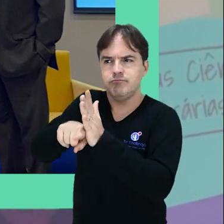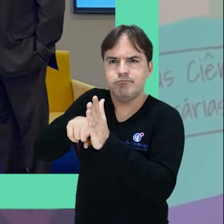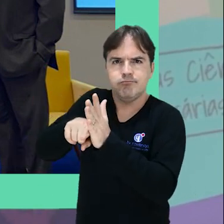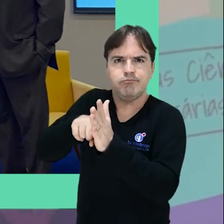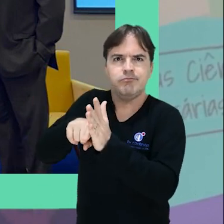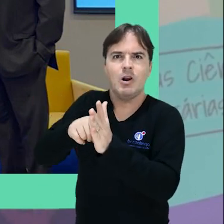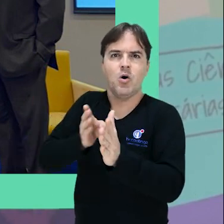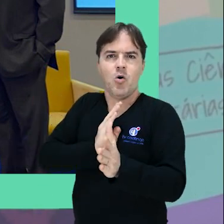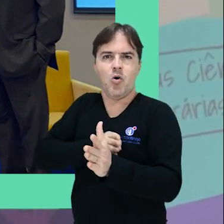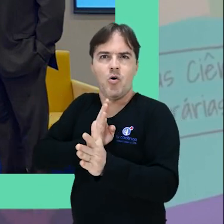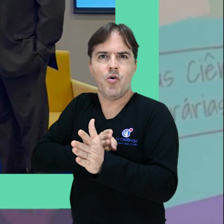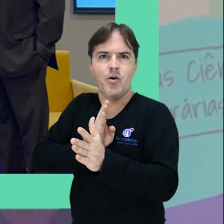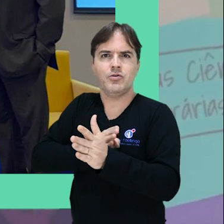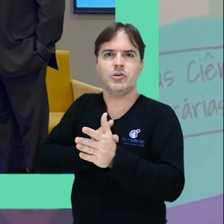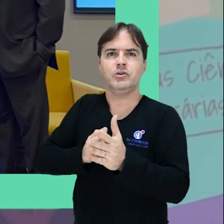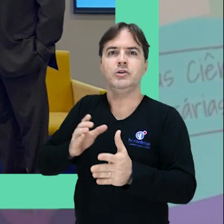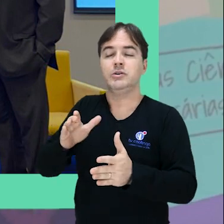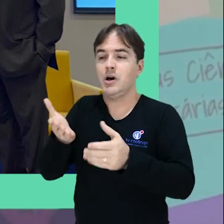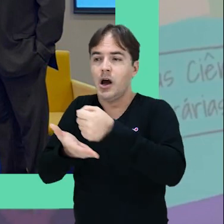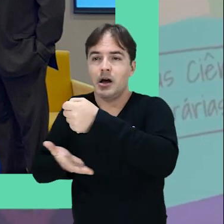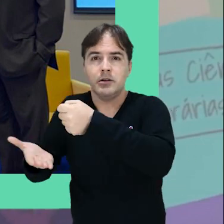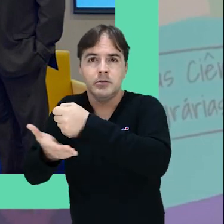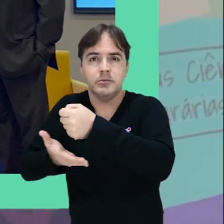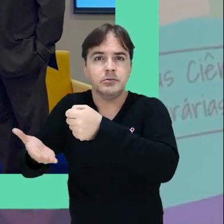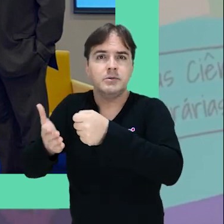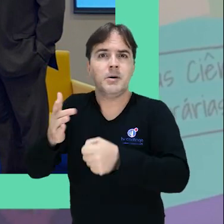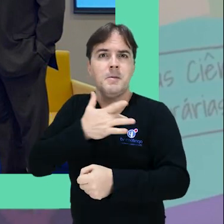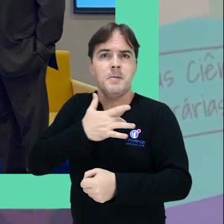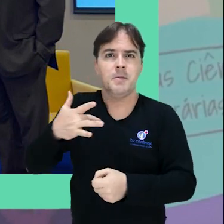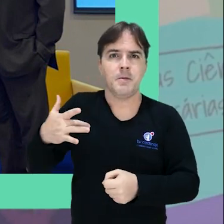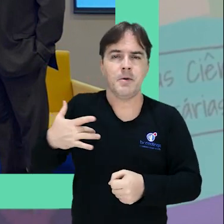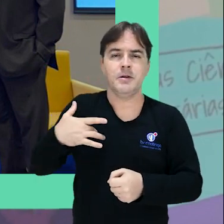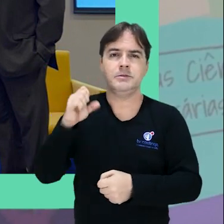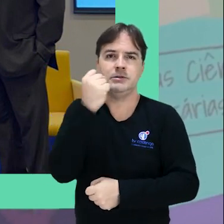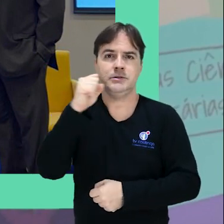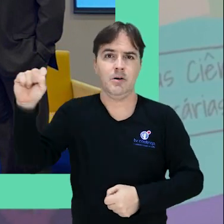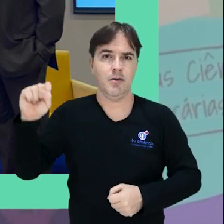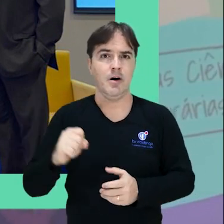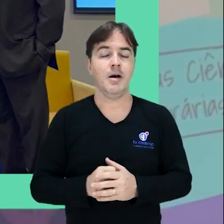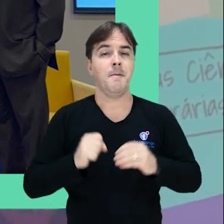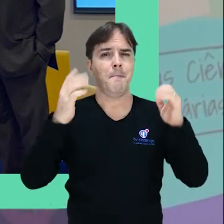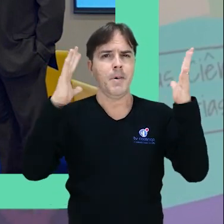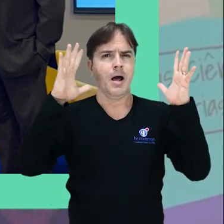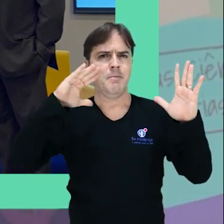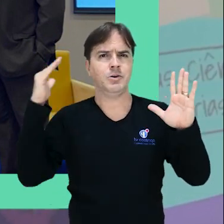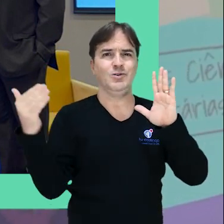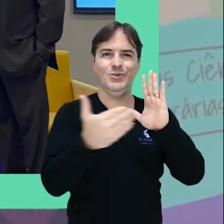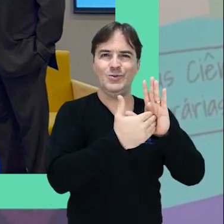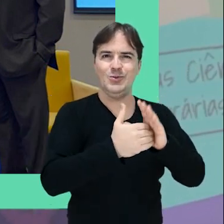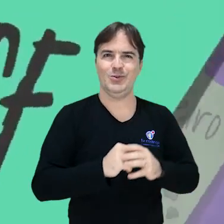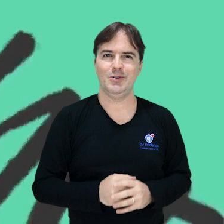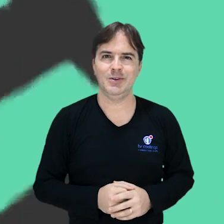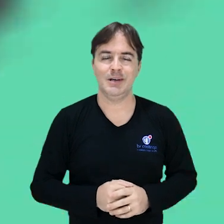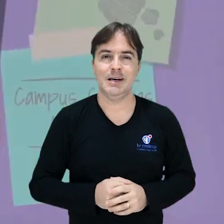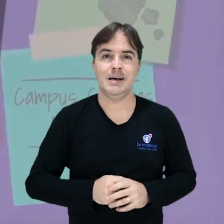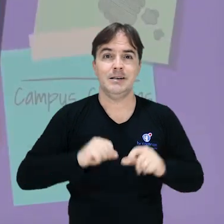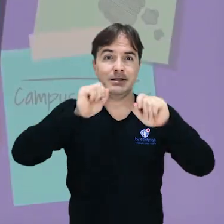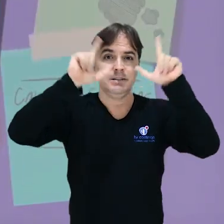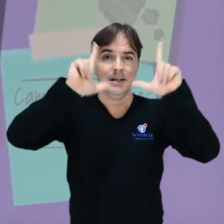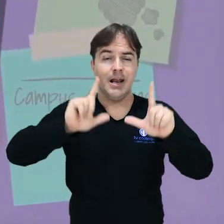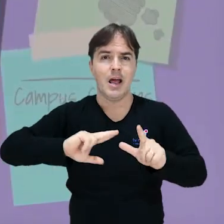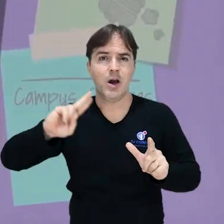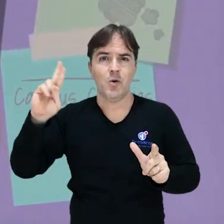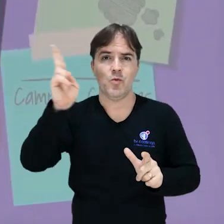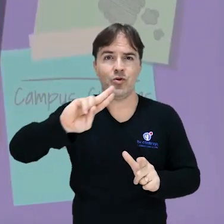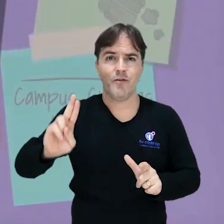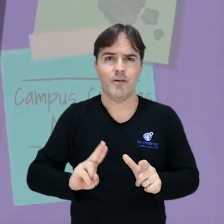hipertensão arterial na atenção básica de saúde em Salgueiro. Parabéns a todos os envolvidos! Essa